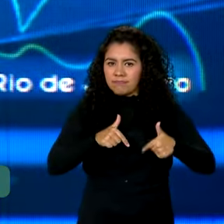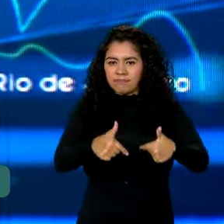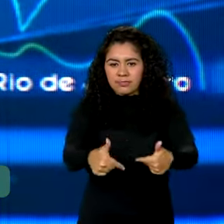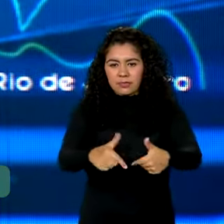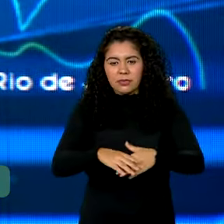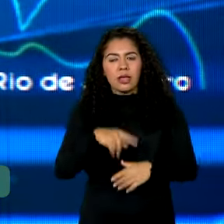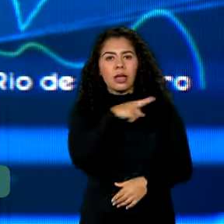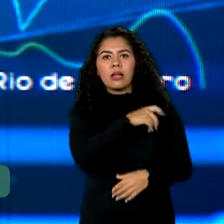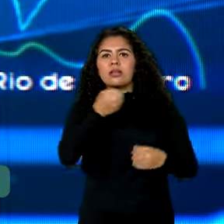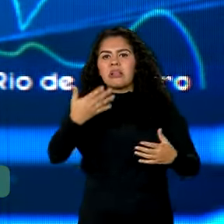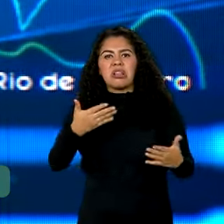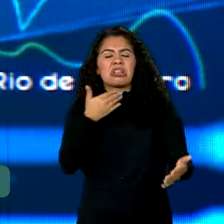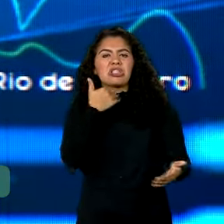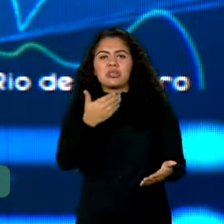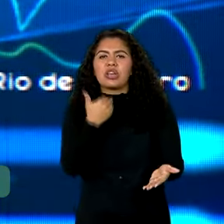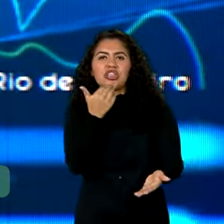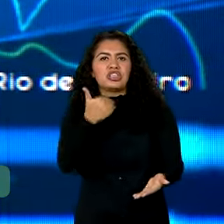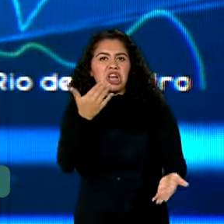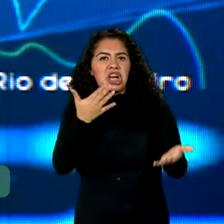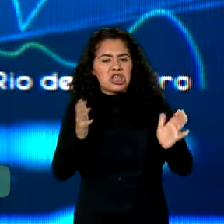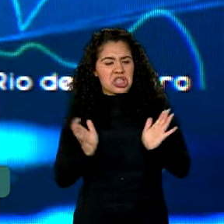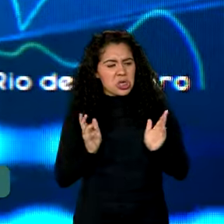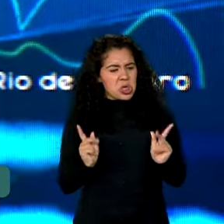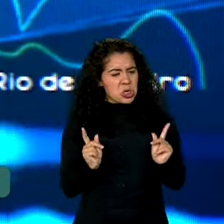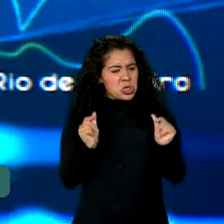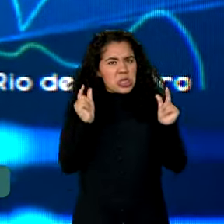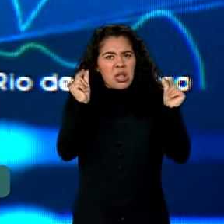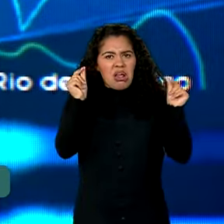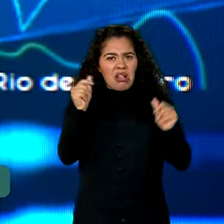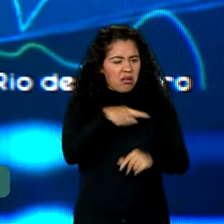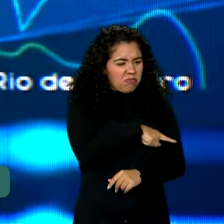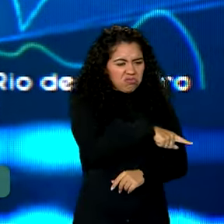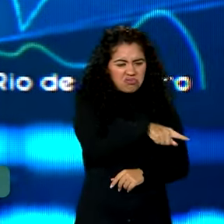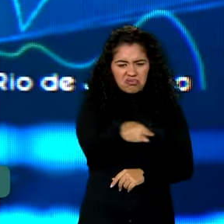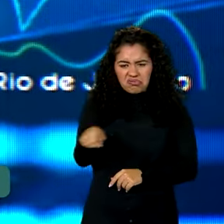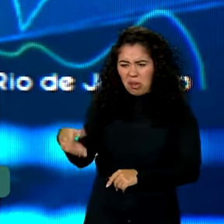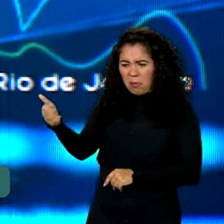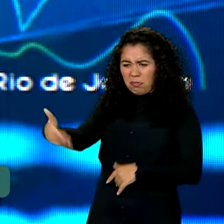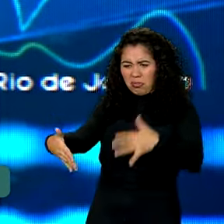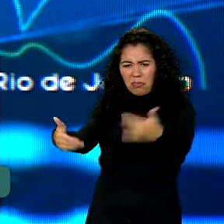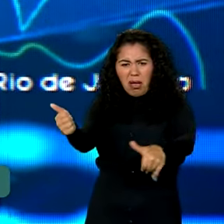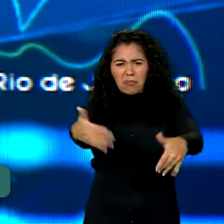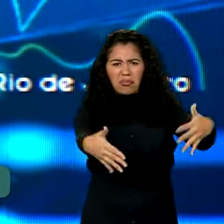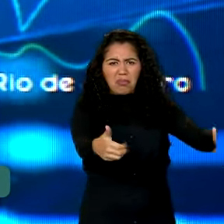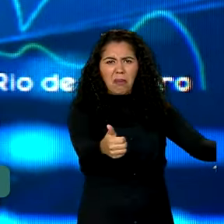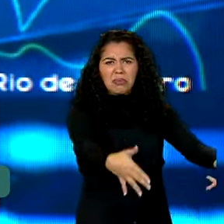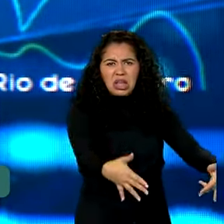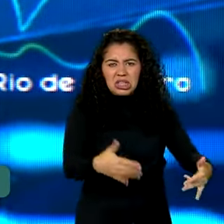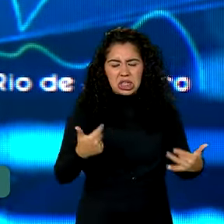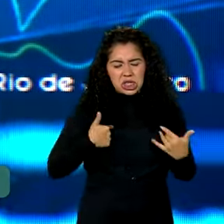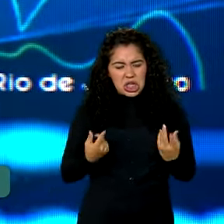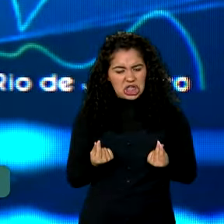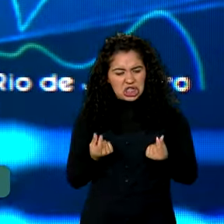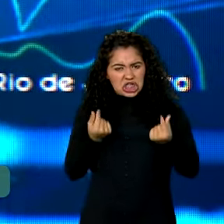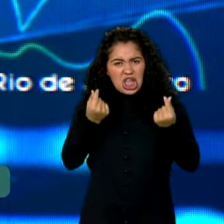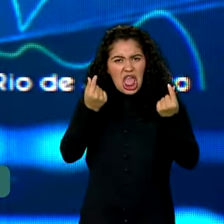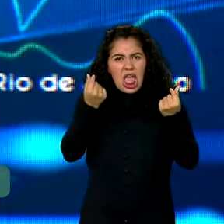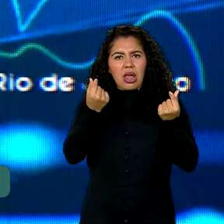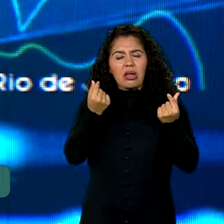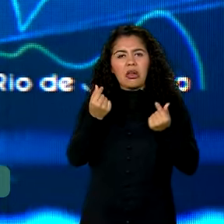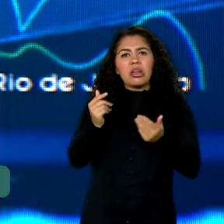ilha de prosperidade cercada de miséria. Muito dinheiro, na mão de poucos,